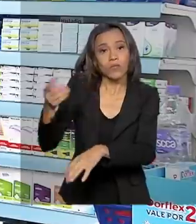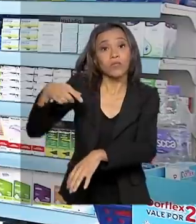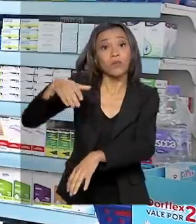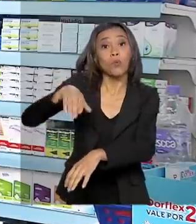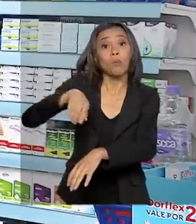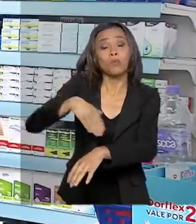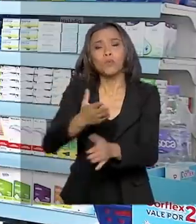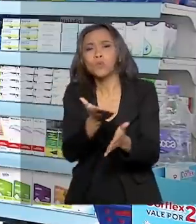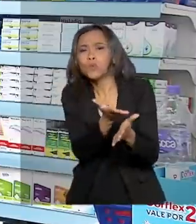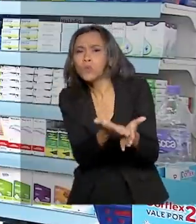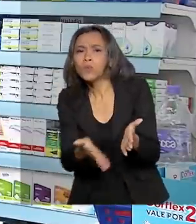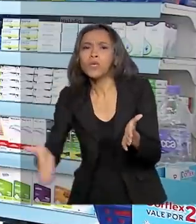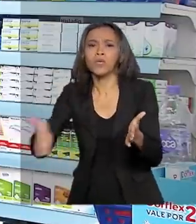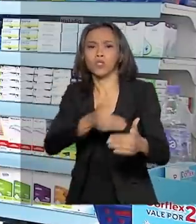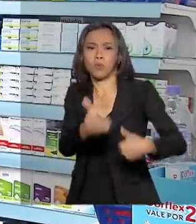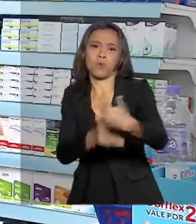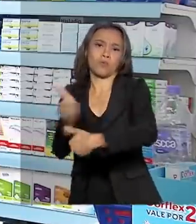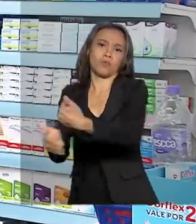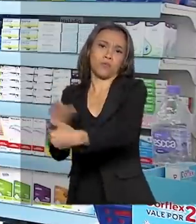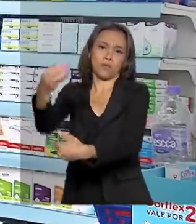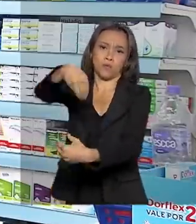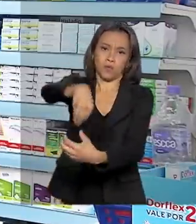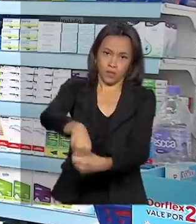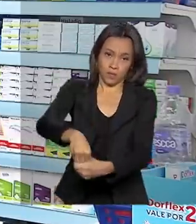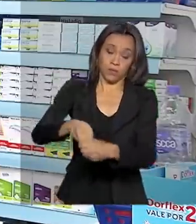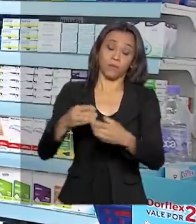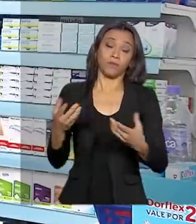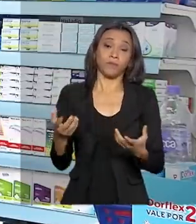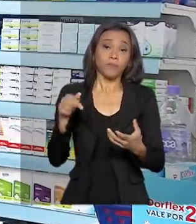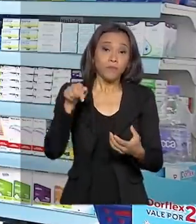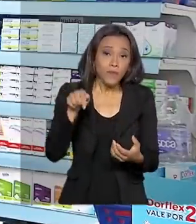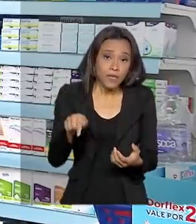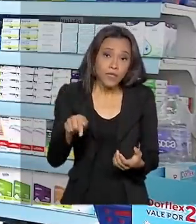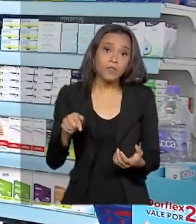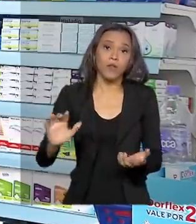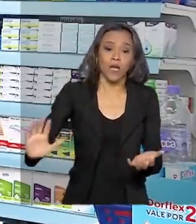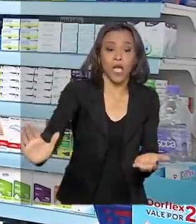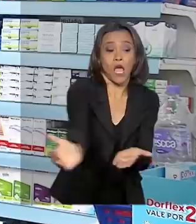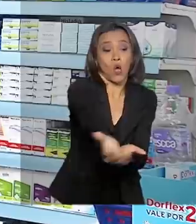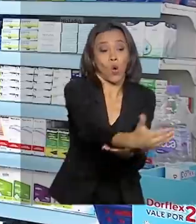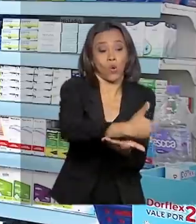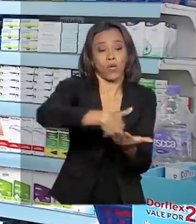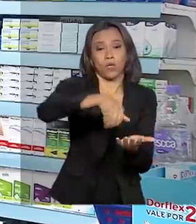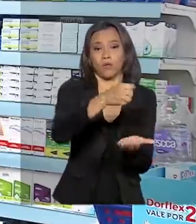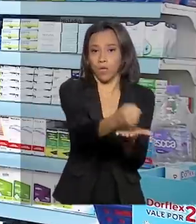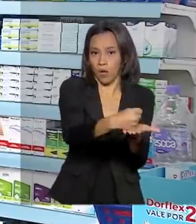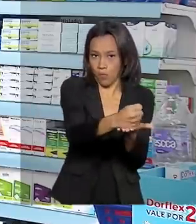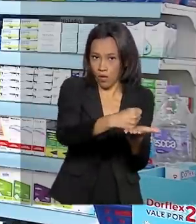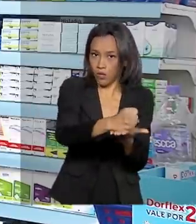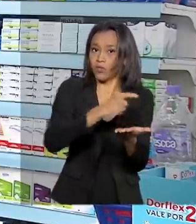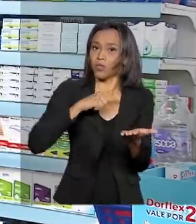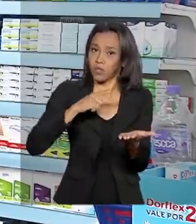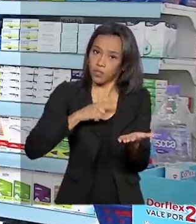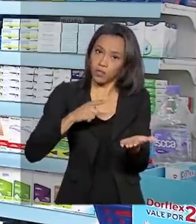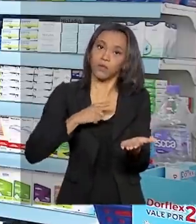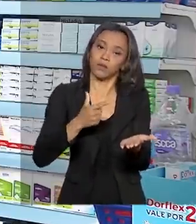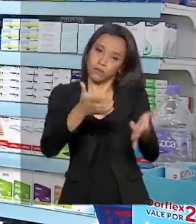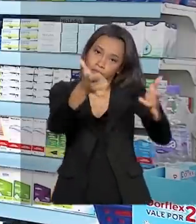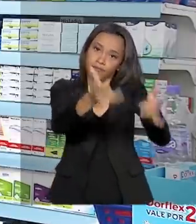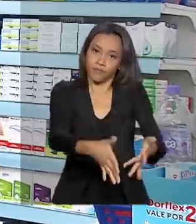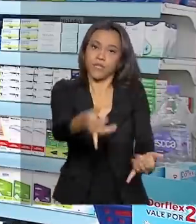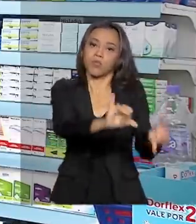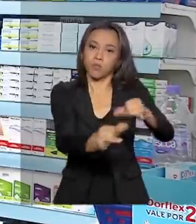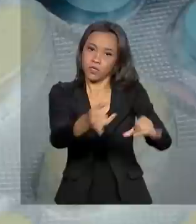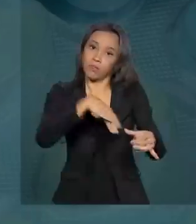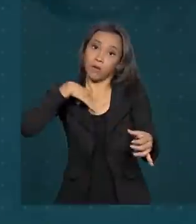determinou maior rigor no controle das nitrosaminas, além de recolhimento voluntário de medicamentos com a substância como